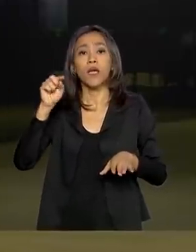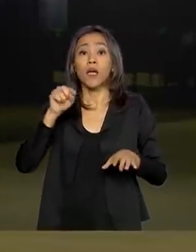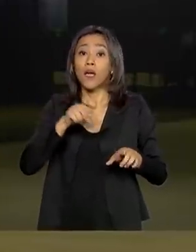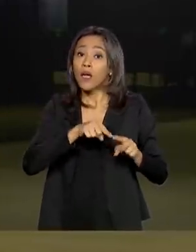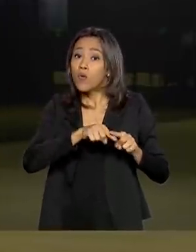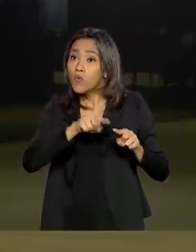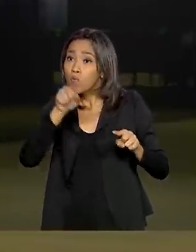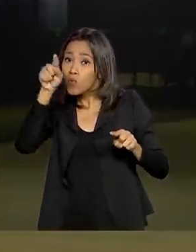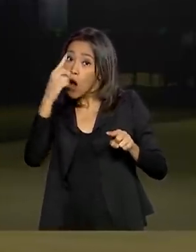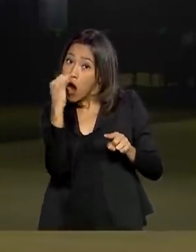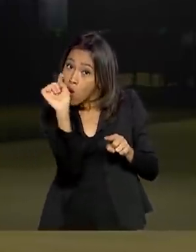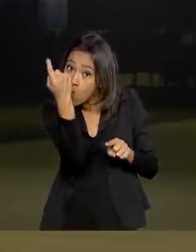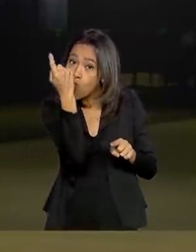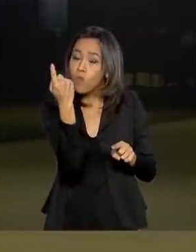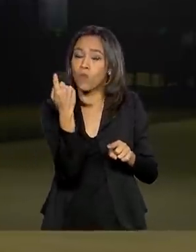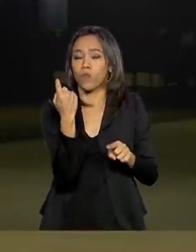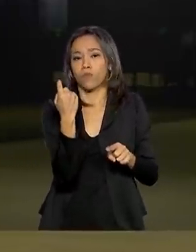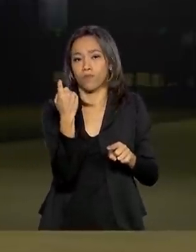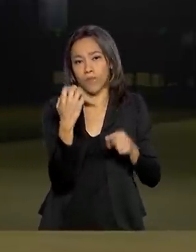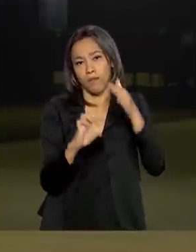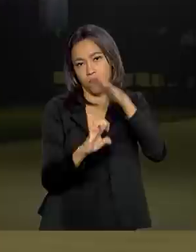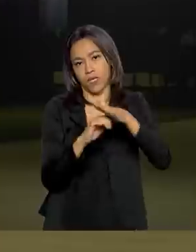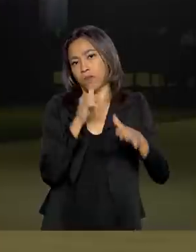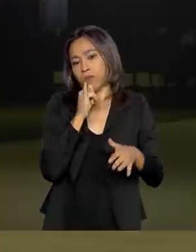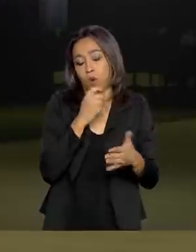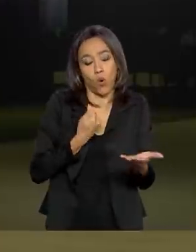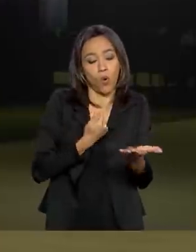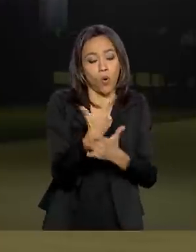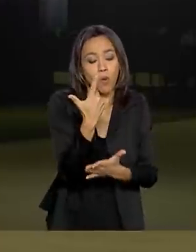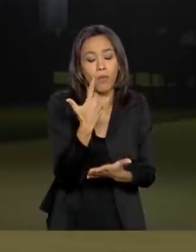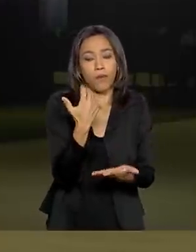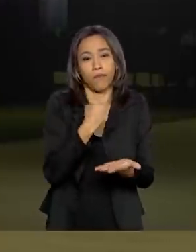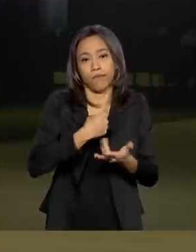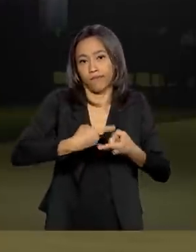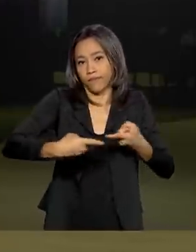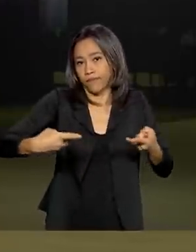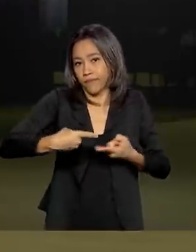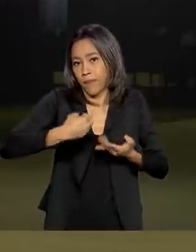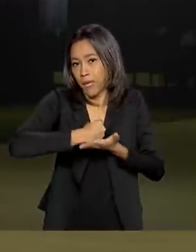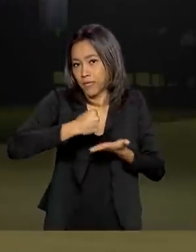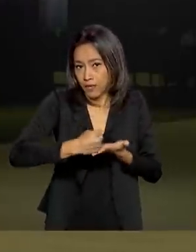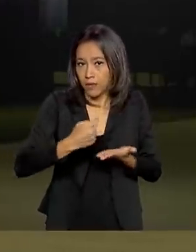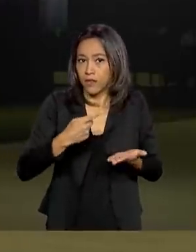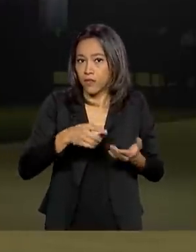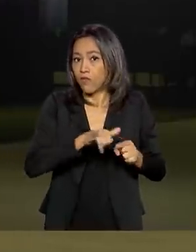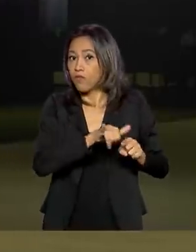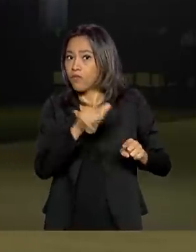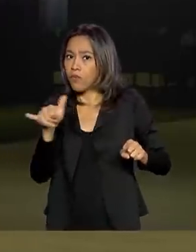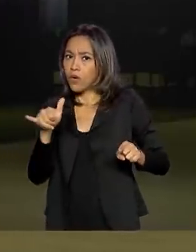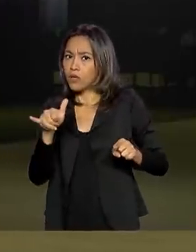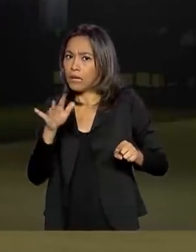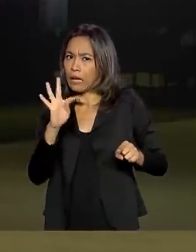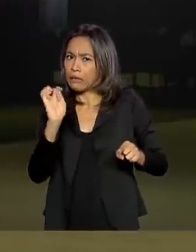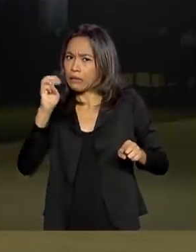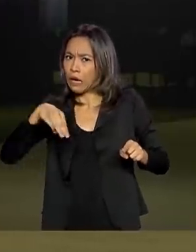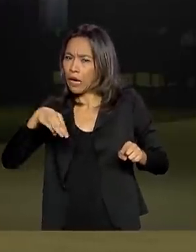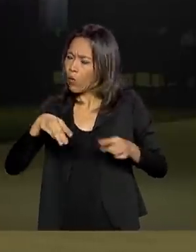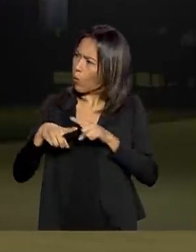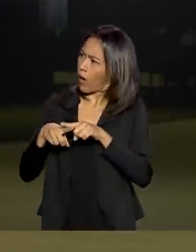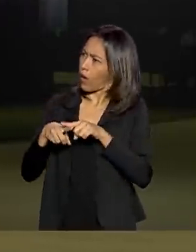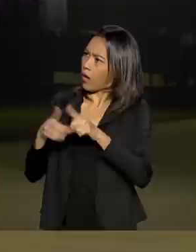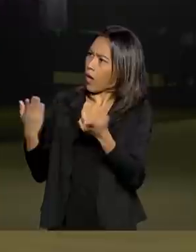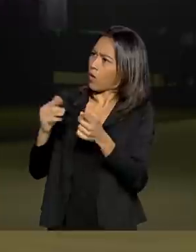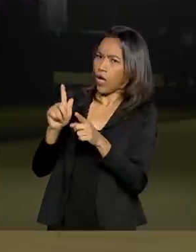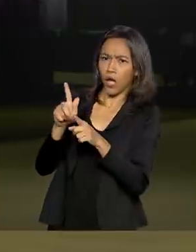rotas atribuídas a uma companhia. Então, quem comprar passagem numa das três companhias vai acabar voando por uma, direcionada para uma